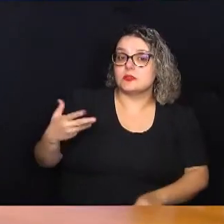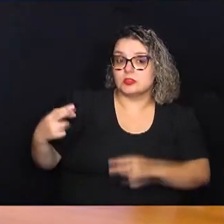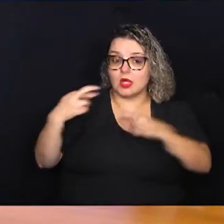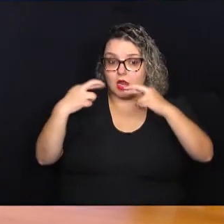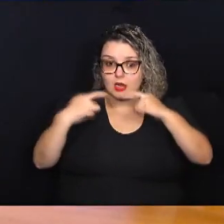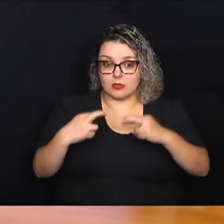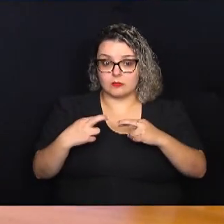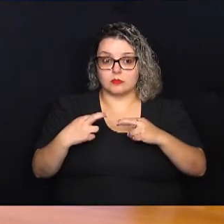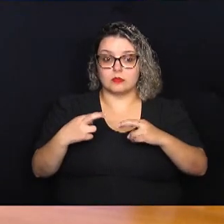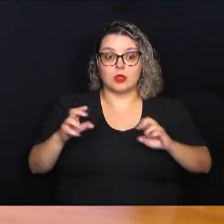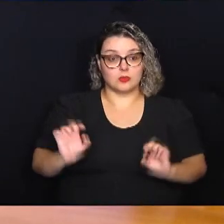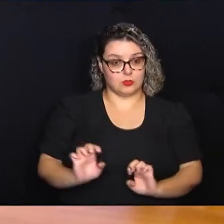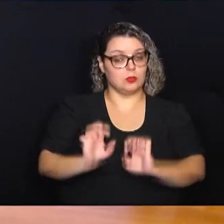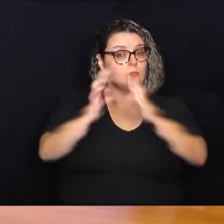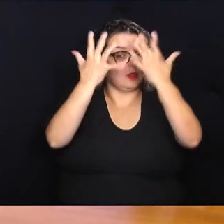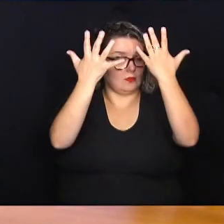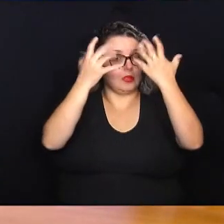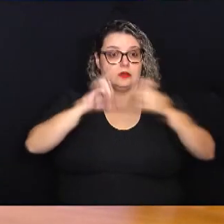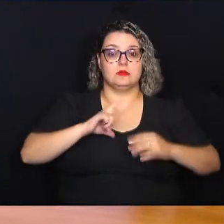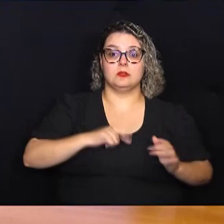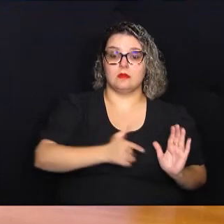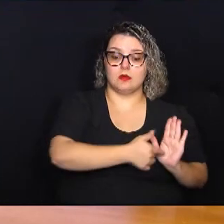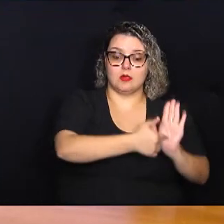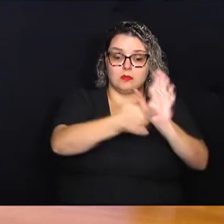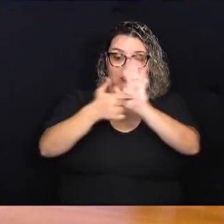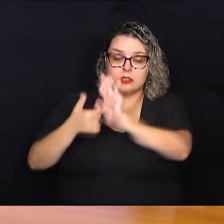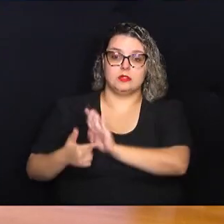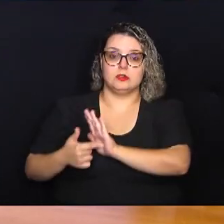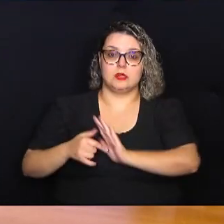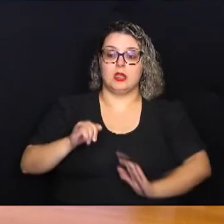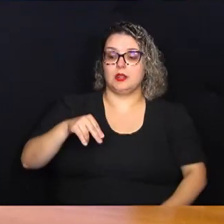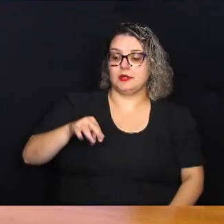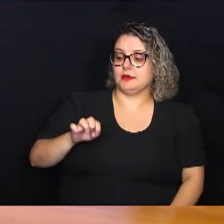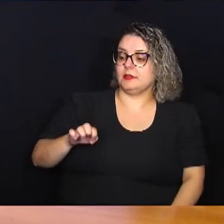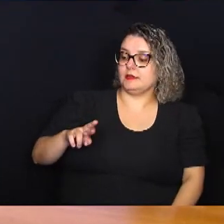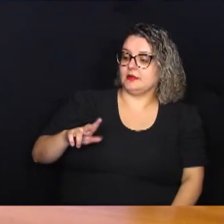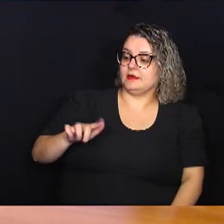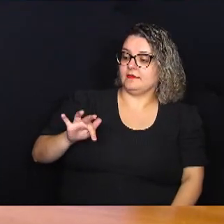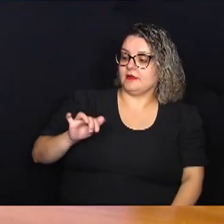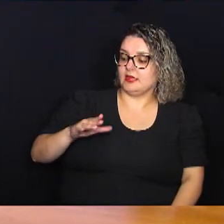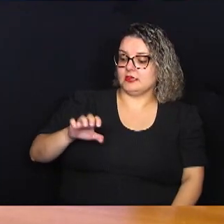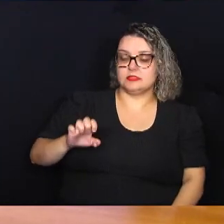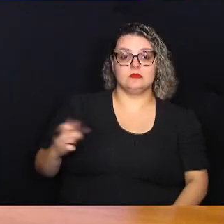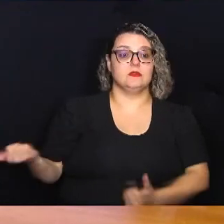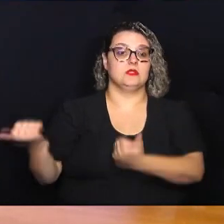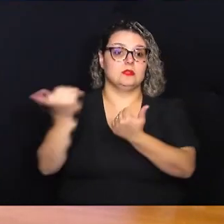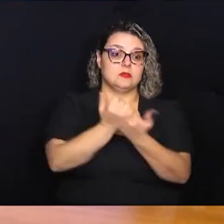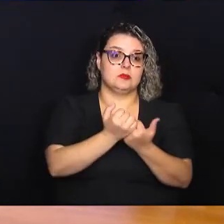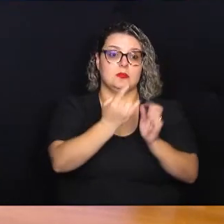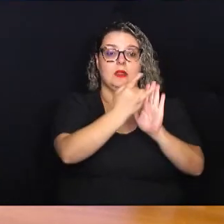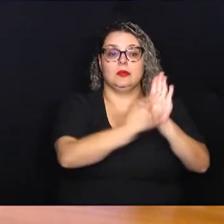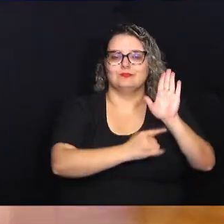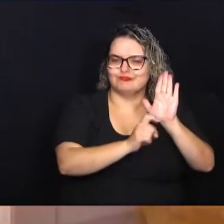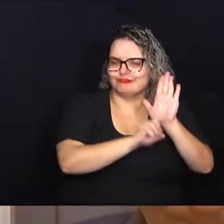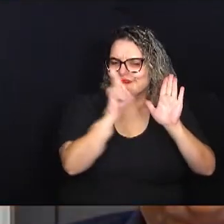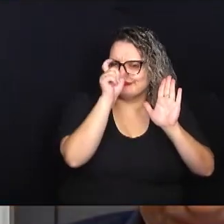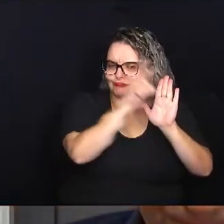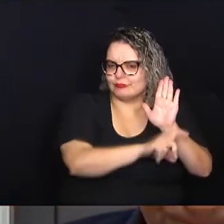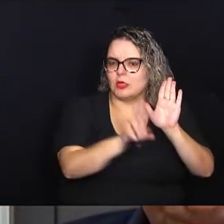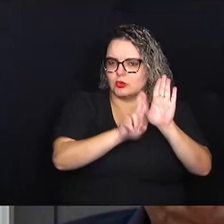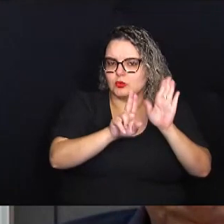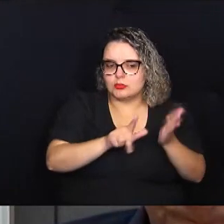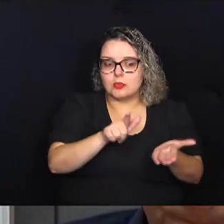Durante o evento, teve a exibição da interface da nova ferramenta que irá substituir a burocracia do uso do papel.